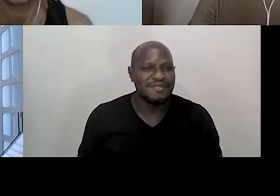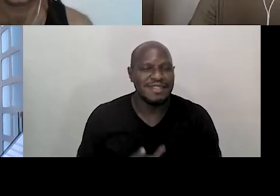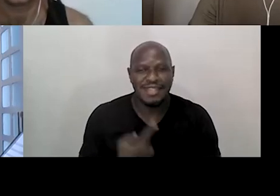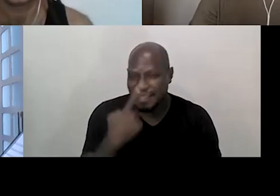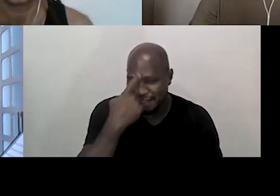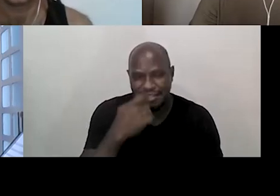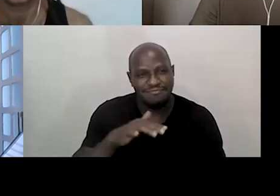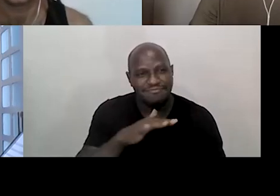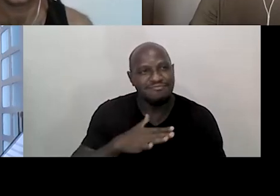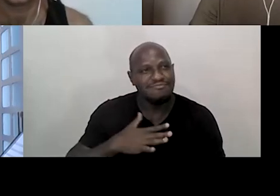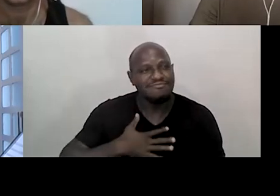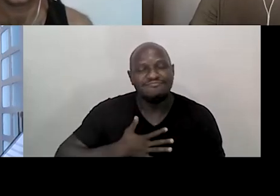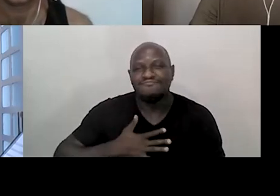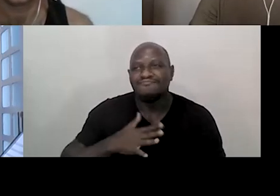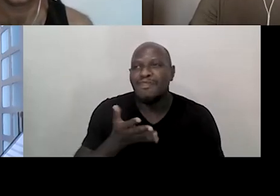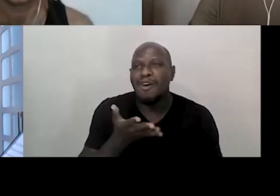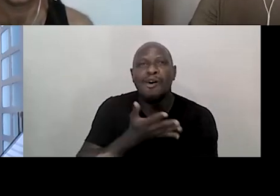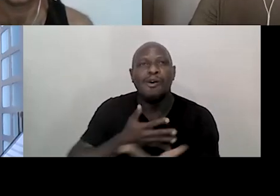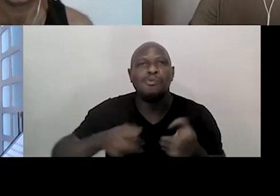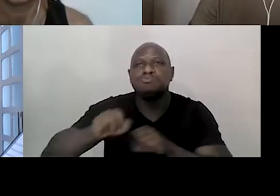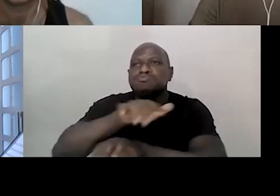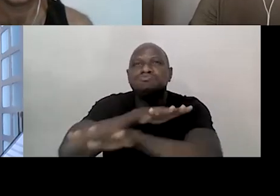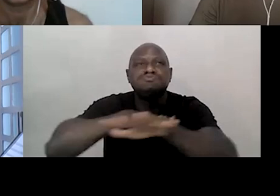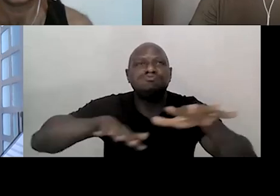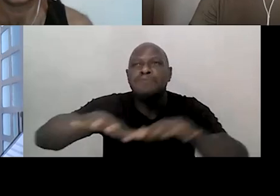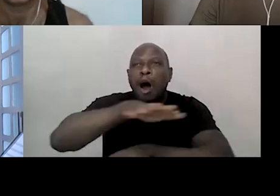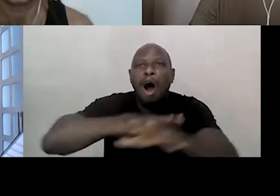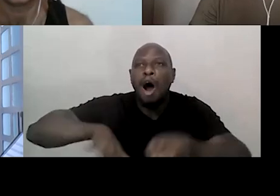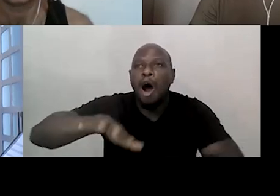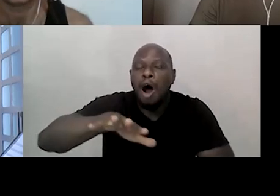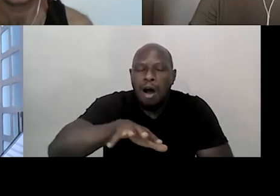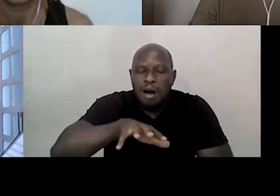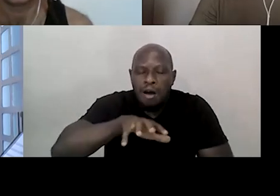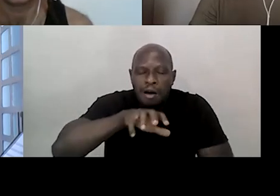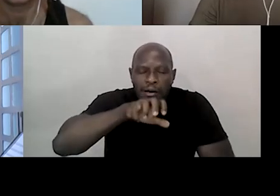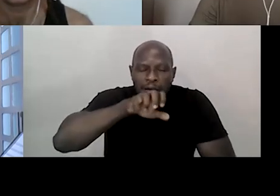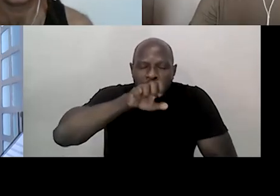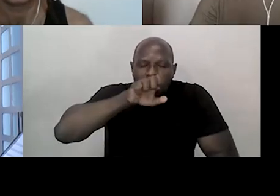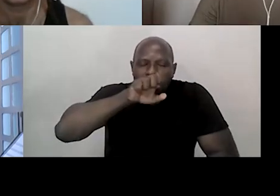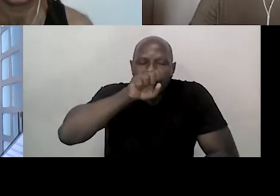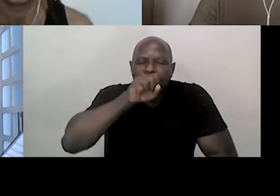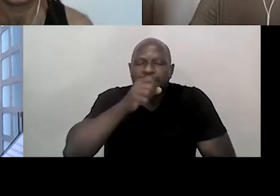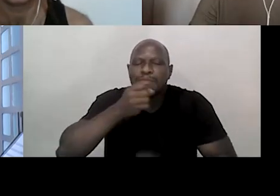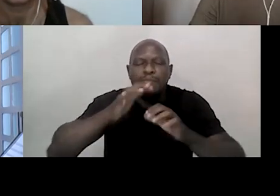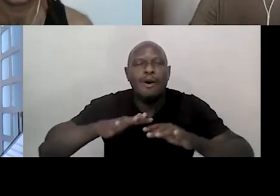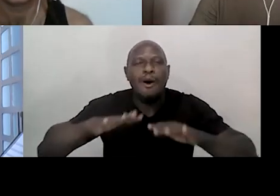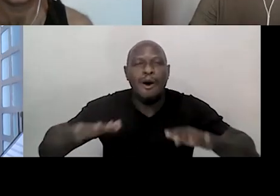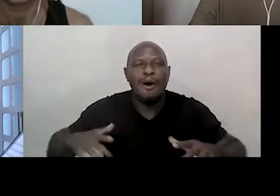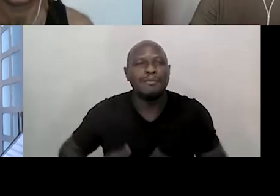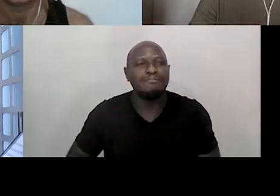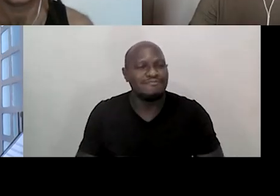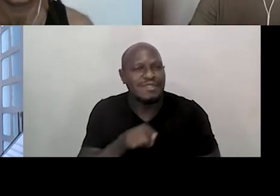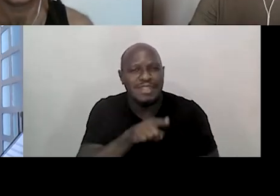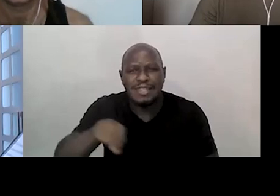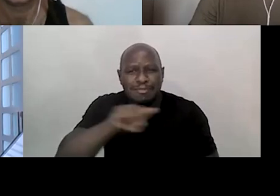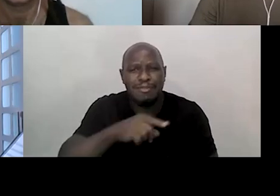zona de oxigênio muito fundamental nesse território de vulnerabilidade, fala um